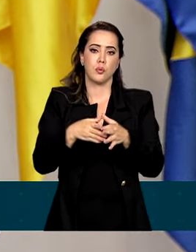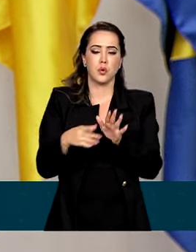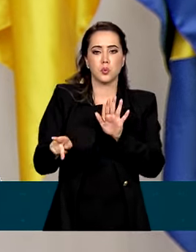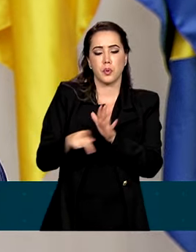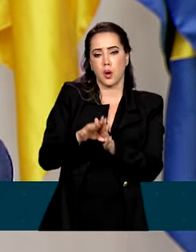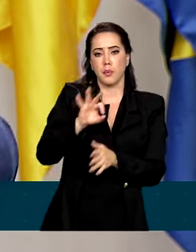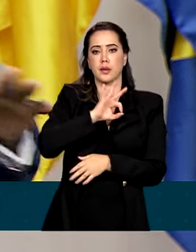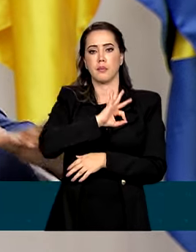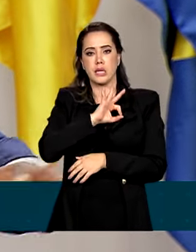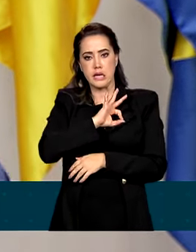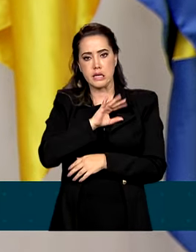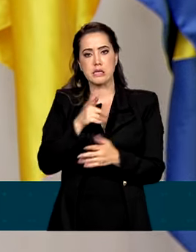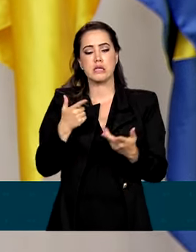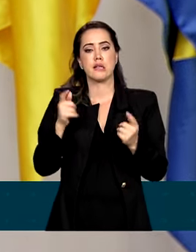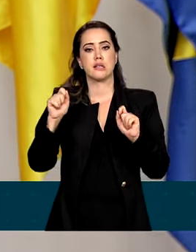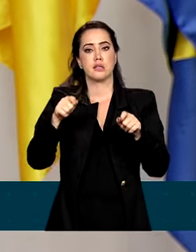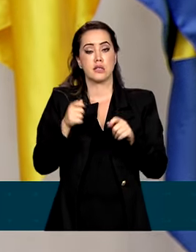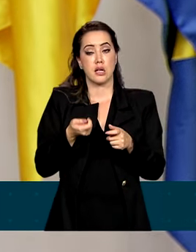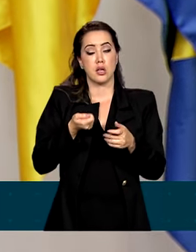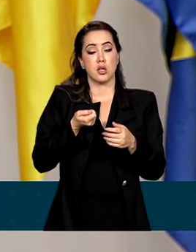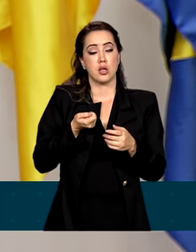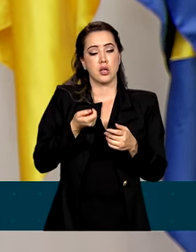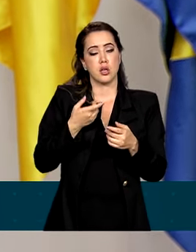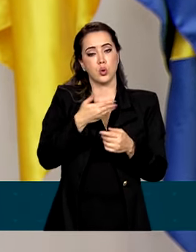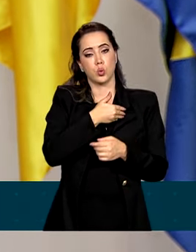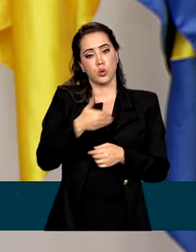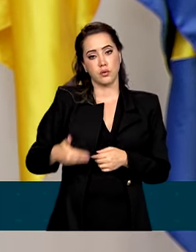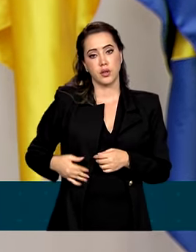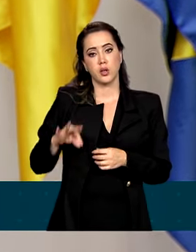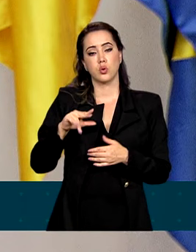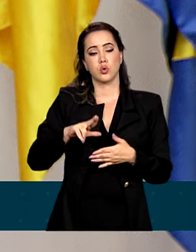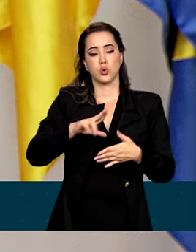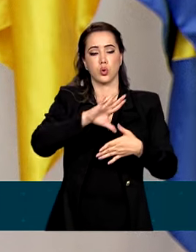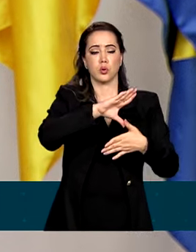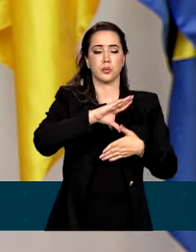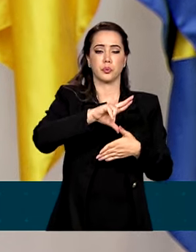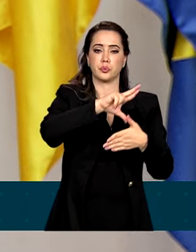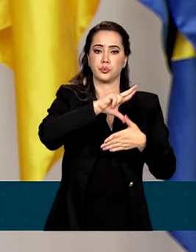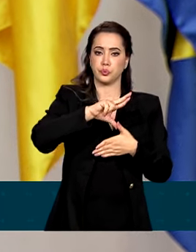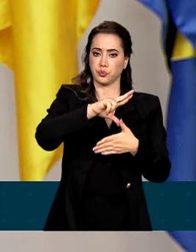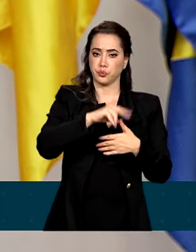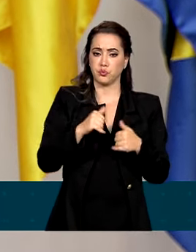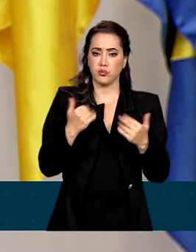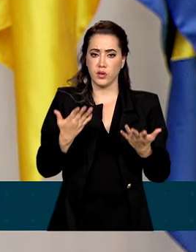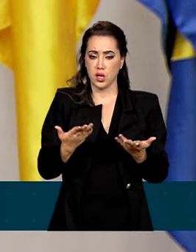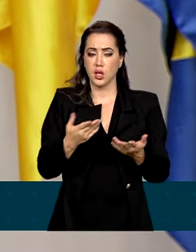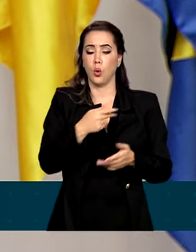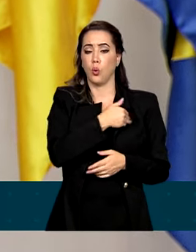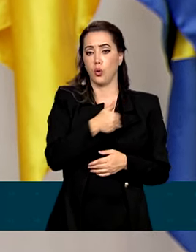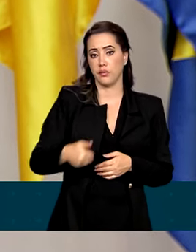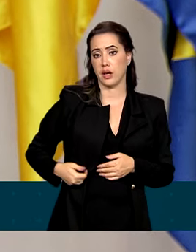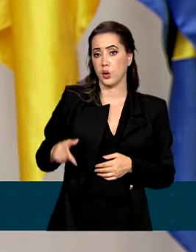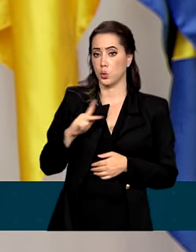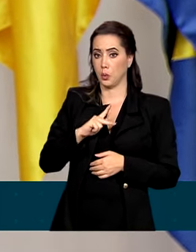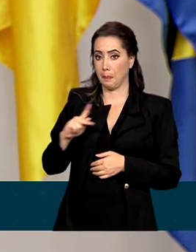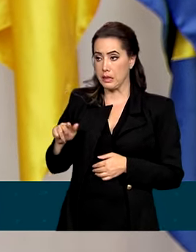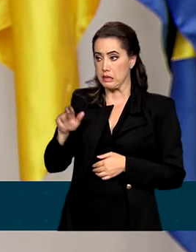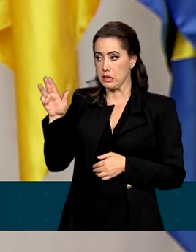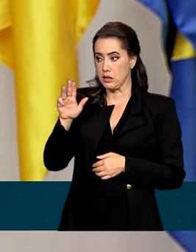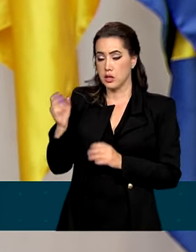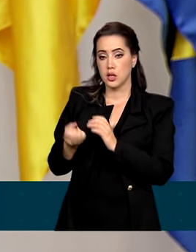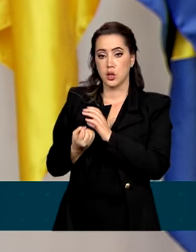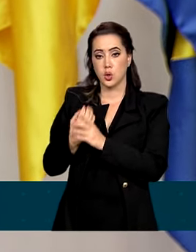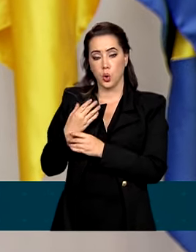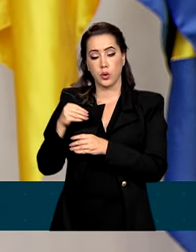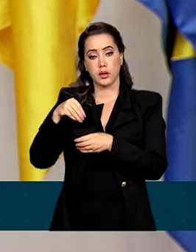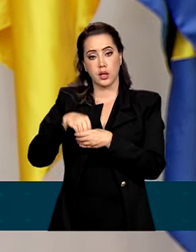polícias e das instituições de Estado na América Latina. Por isso, governo do presidente Lula criou, no Ministério dos Direitos